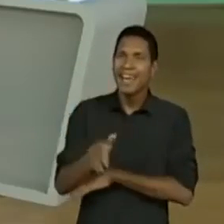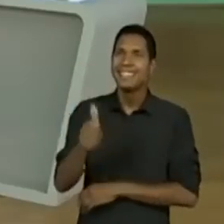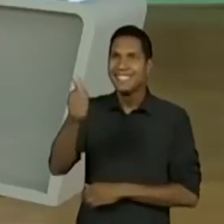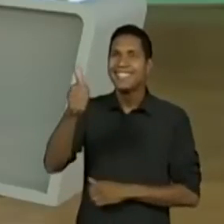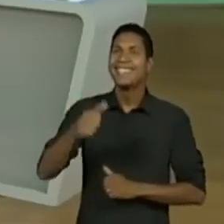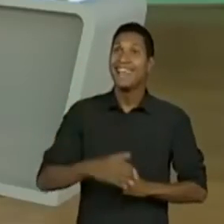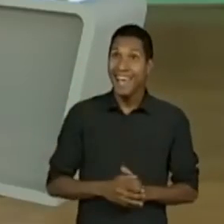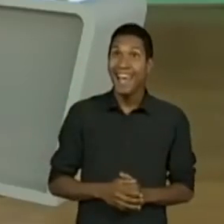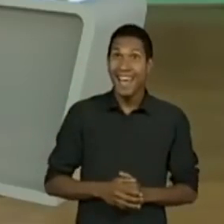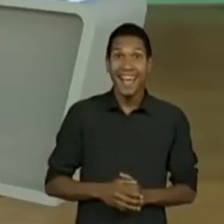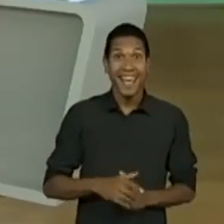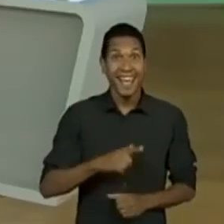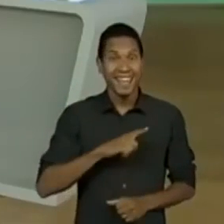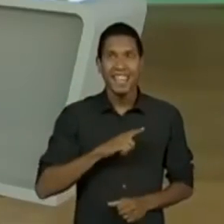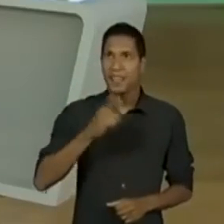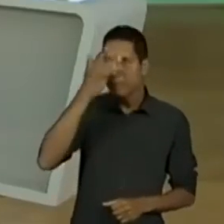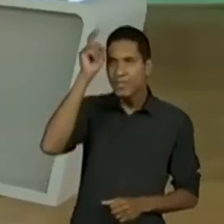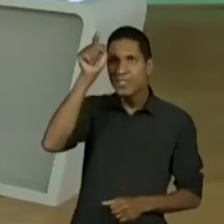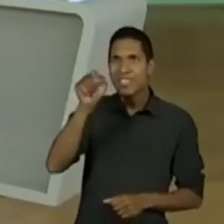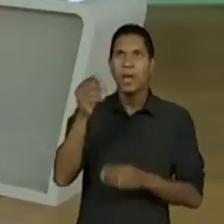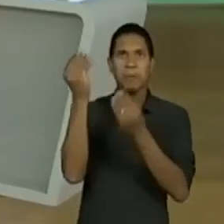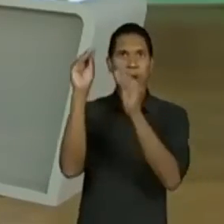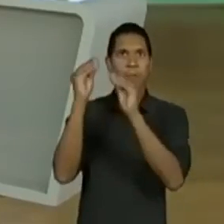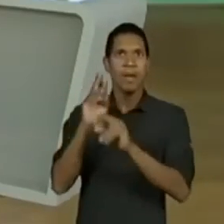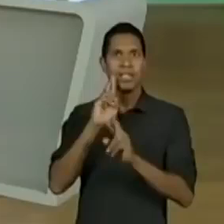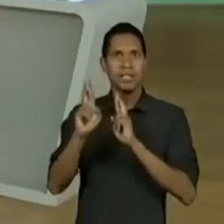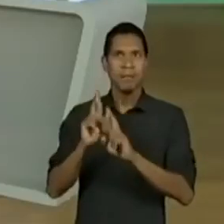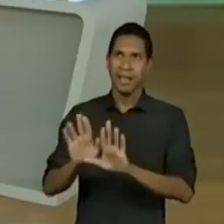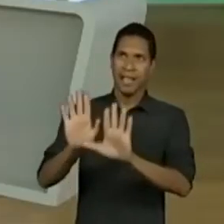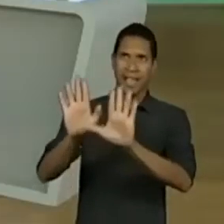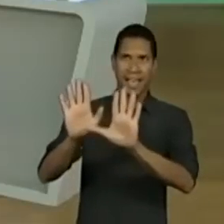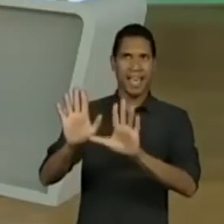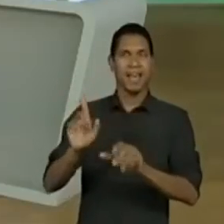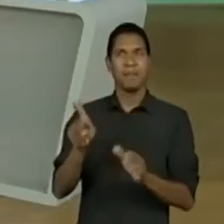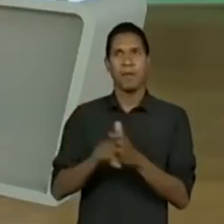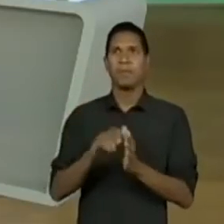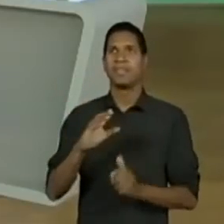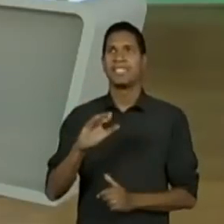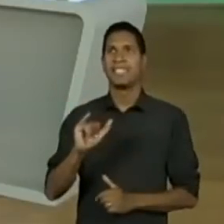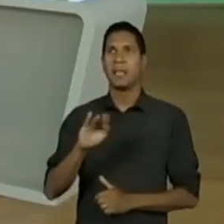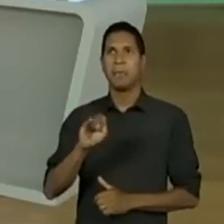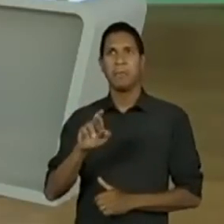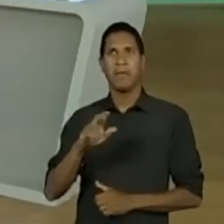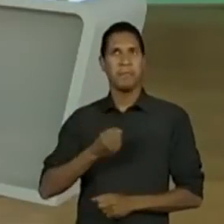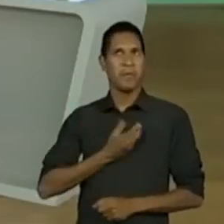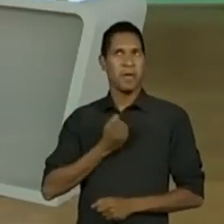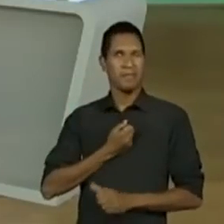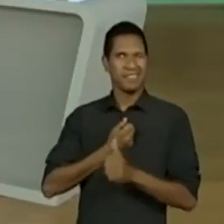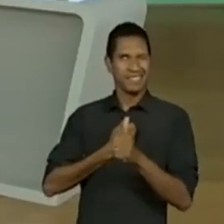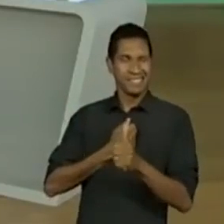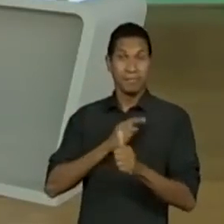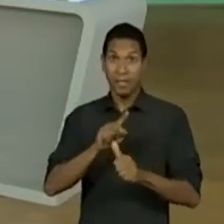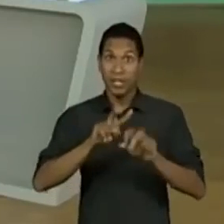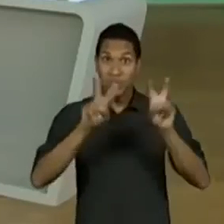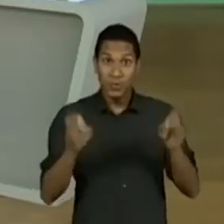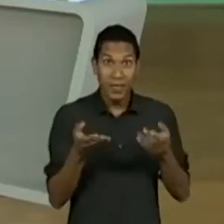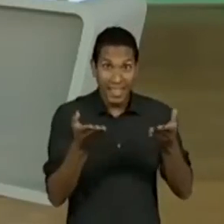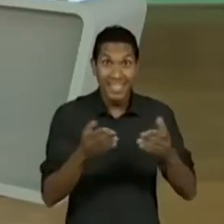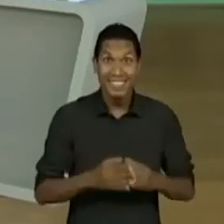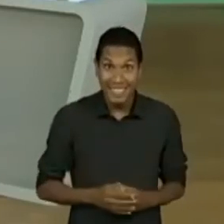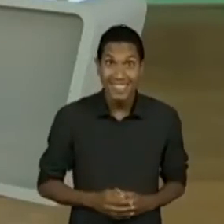Tem um pessoal já querendo pôr resposta do Cyberpoema, olha que interessante! E é sobre isso o nosso assunto.